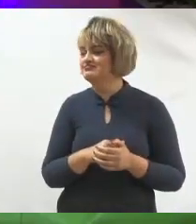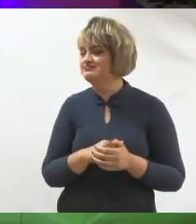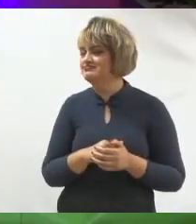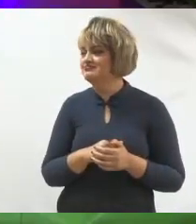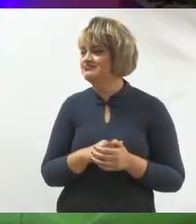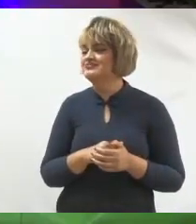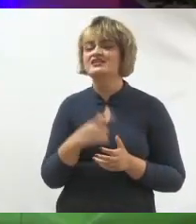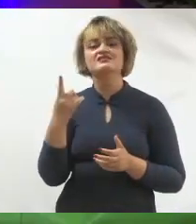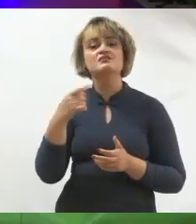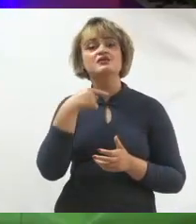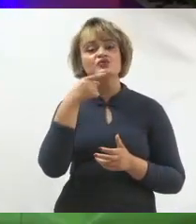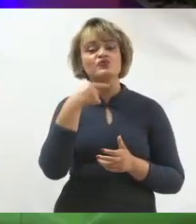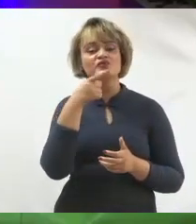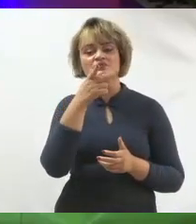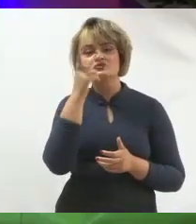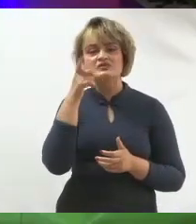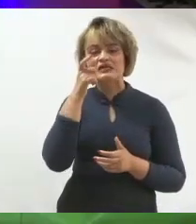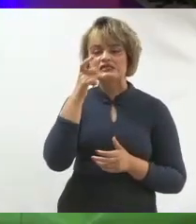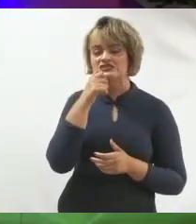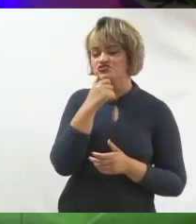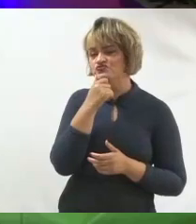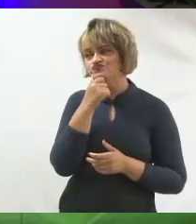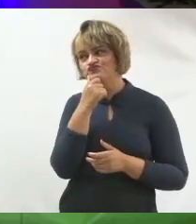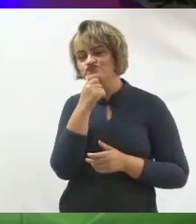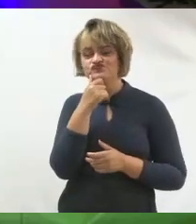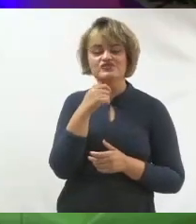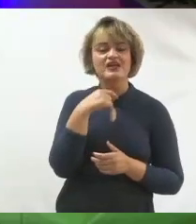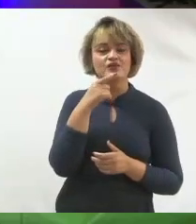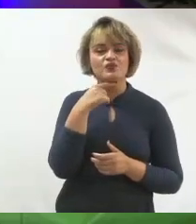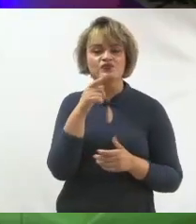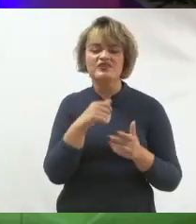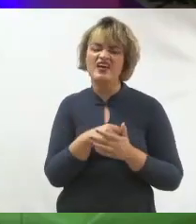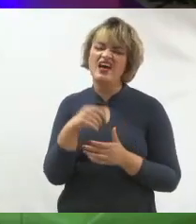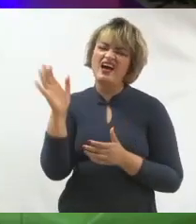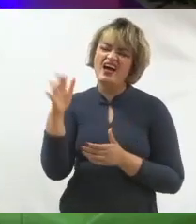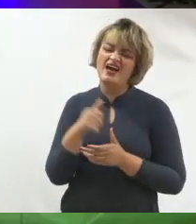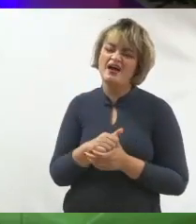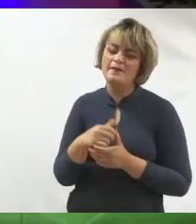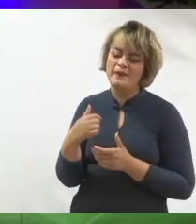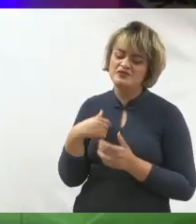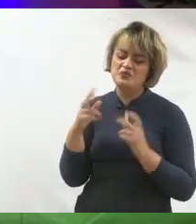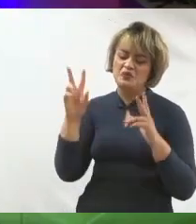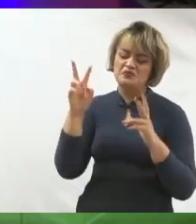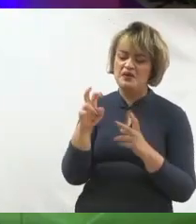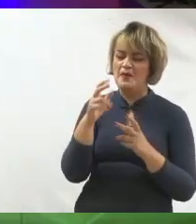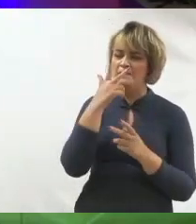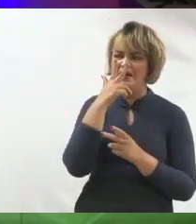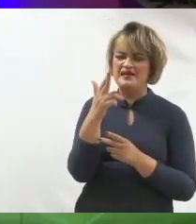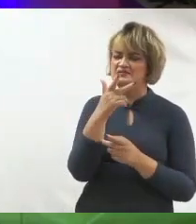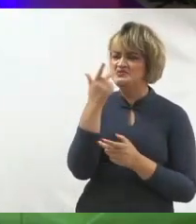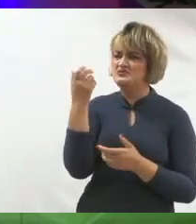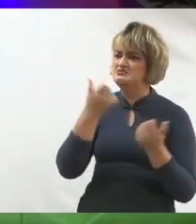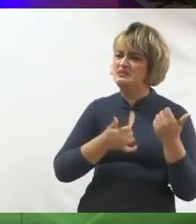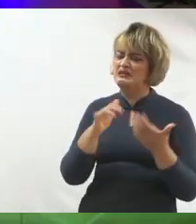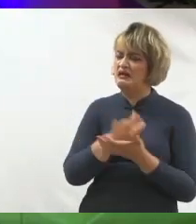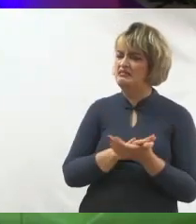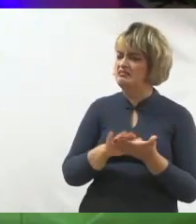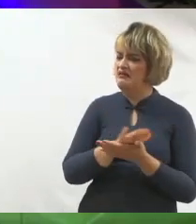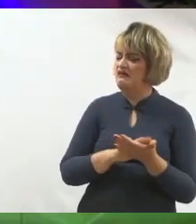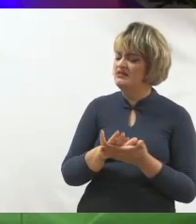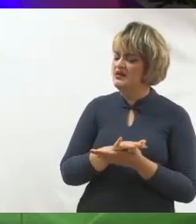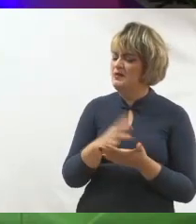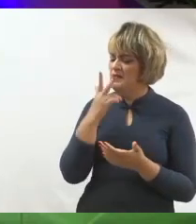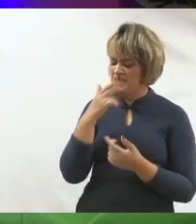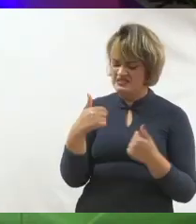é uma dúvida de quem assiste uma palestra como essa. Ah, Natália, mas a minha pauta parece que ninguém fala, então parece que está errado,